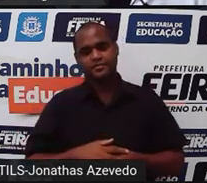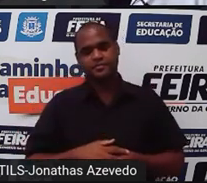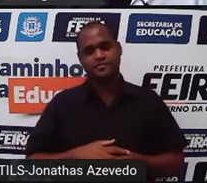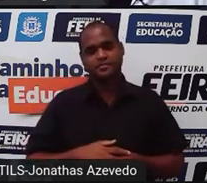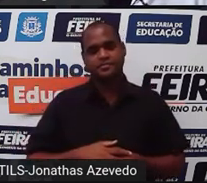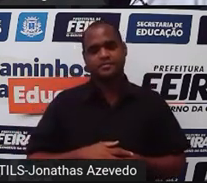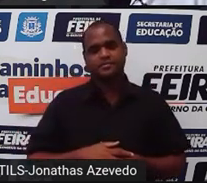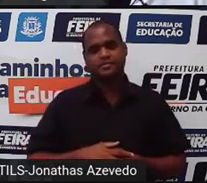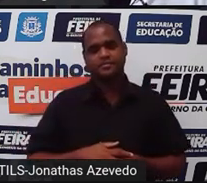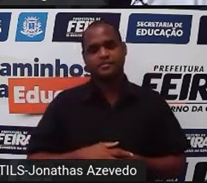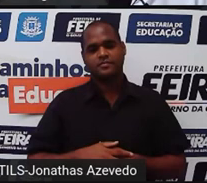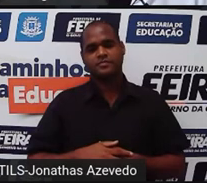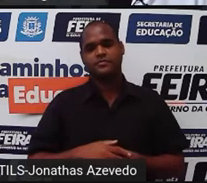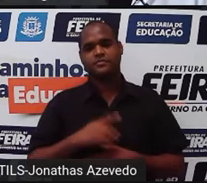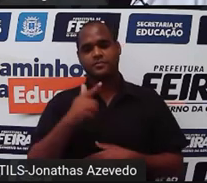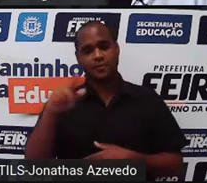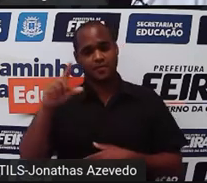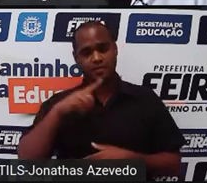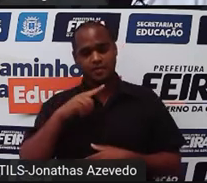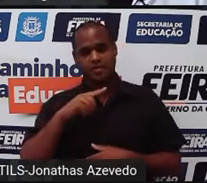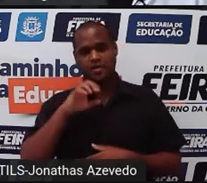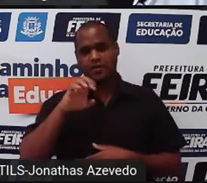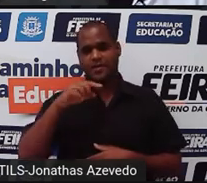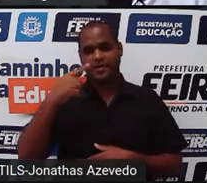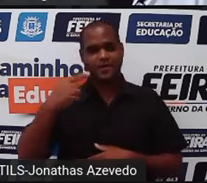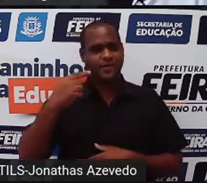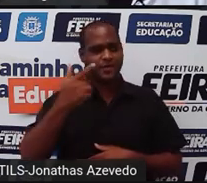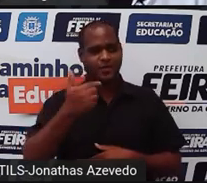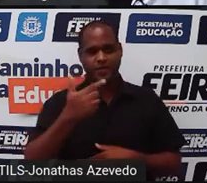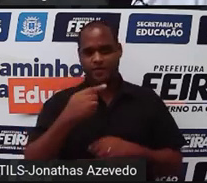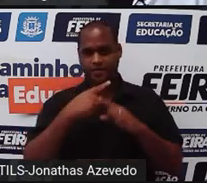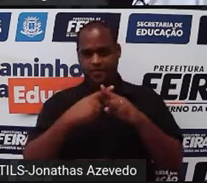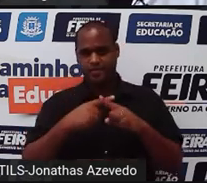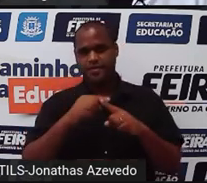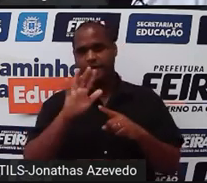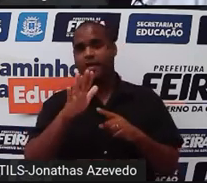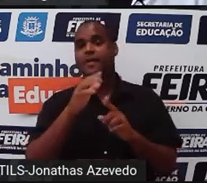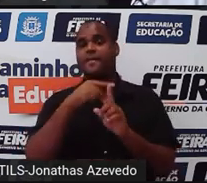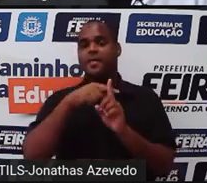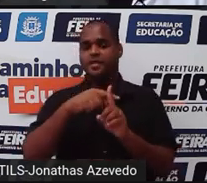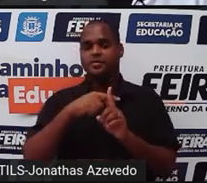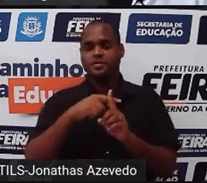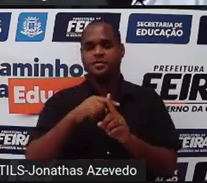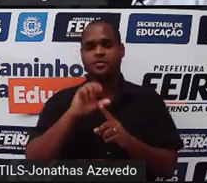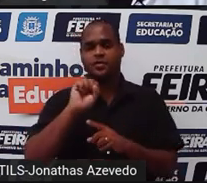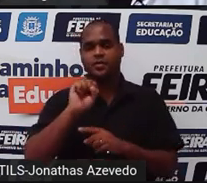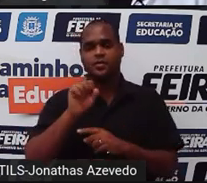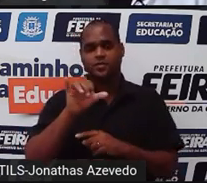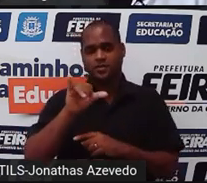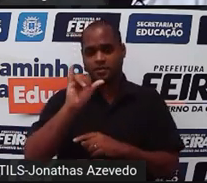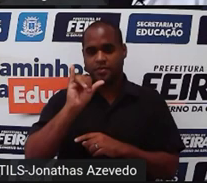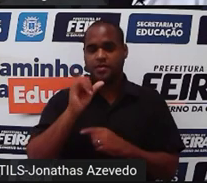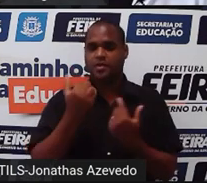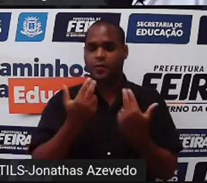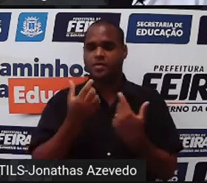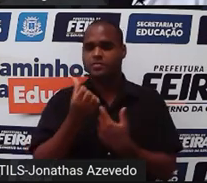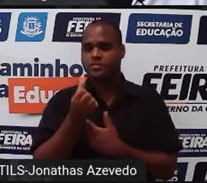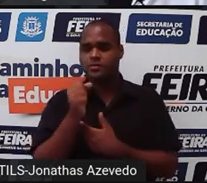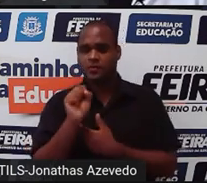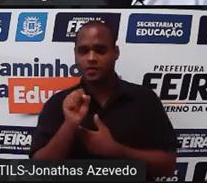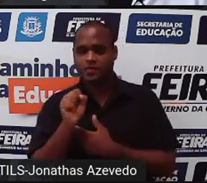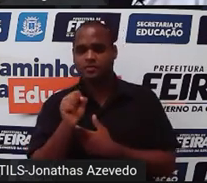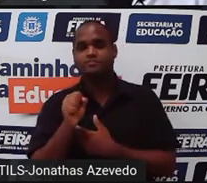então vamos colocar outra equação que é 12x mais 8y igual a 68